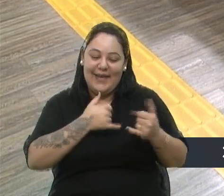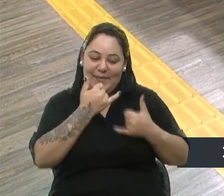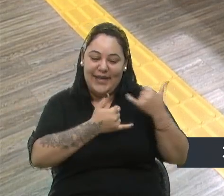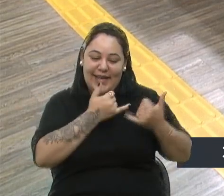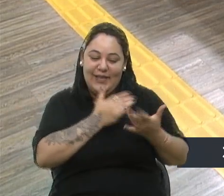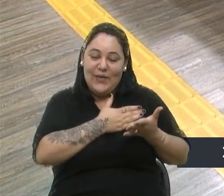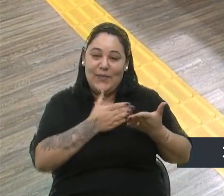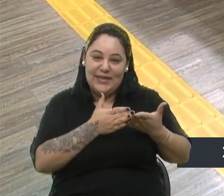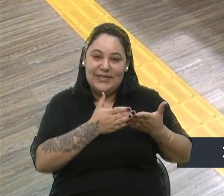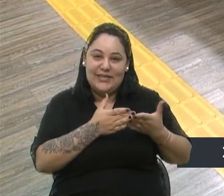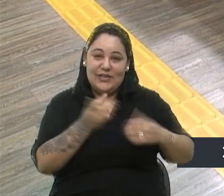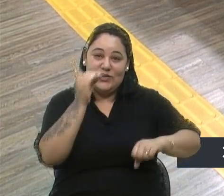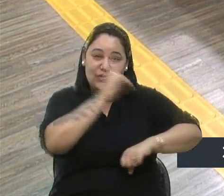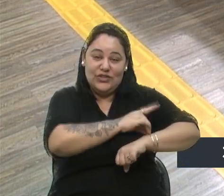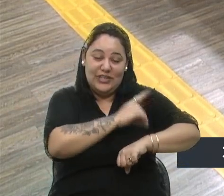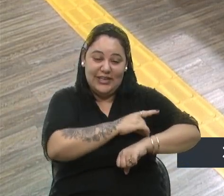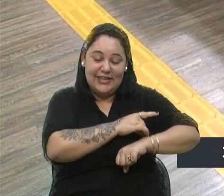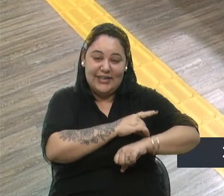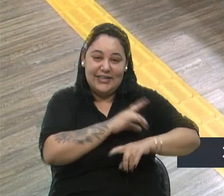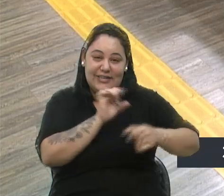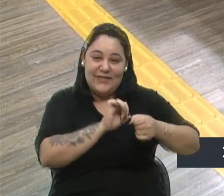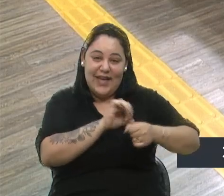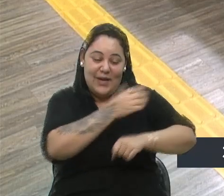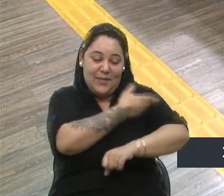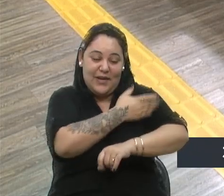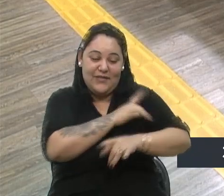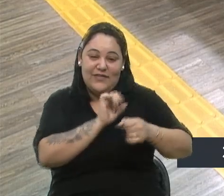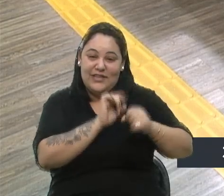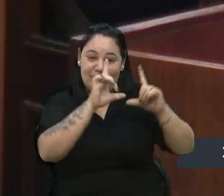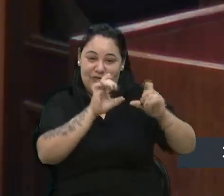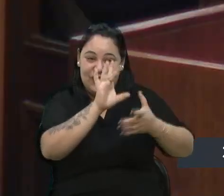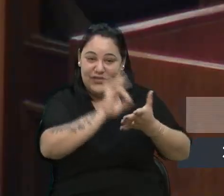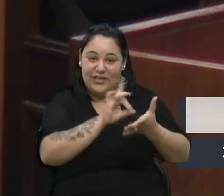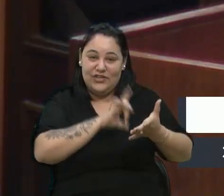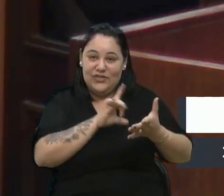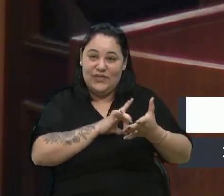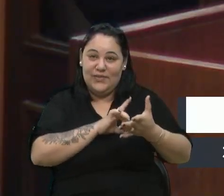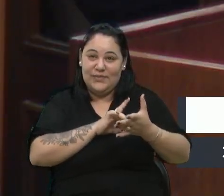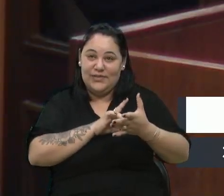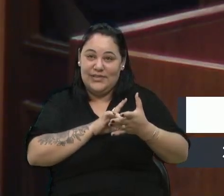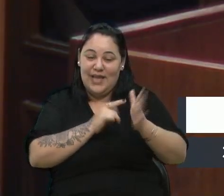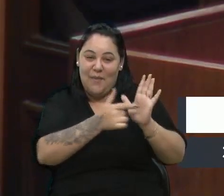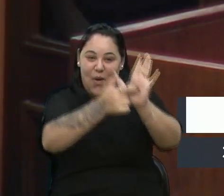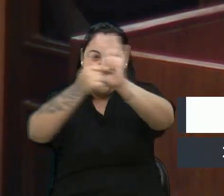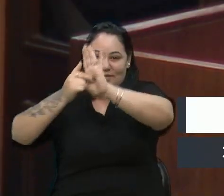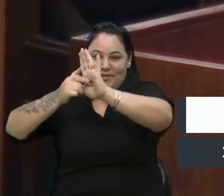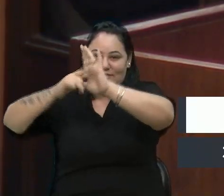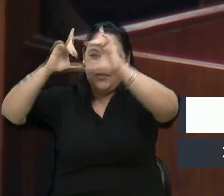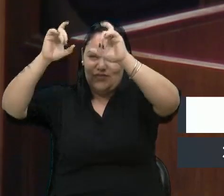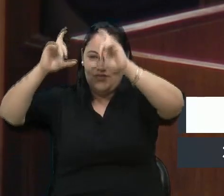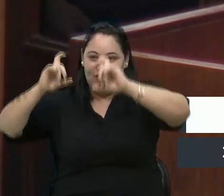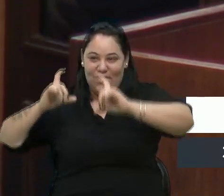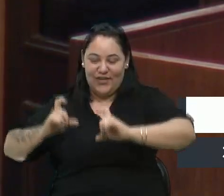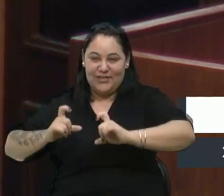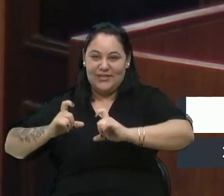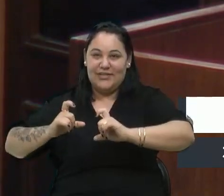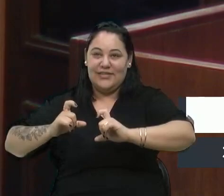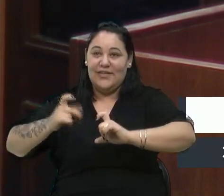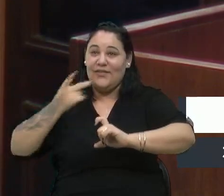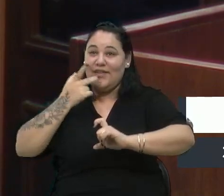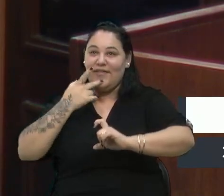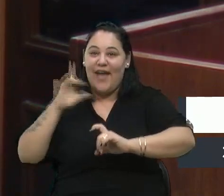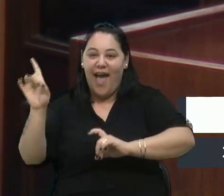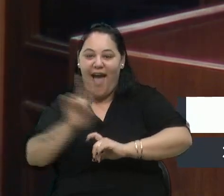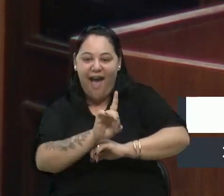começo, que no dia que eles vieram para o ensaio, estavam fazendo as fotos, porque nós tivemos aí a galeria dos vereadores, eu dizia, chegou um e eu disse, ah, tu é do Luiz